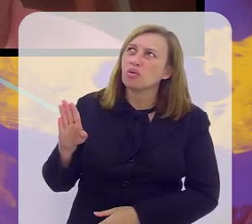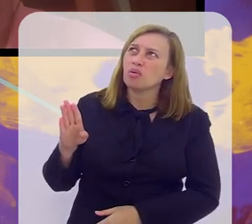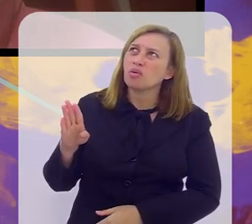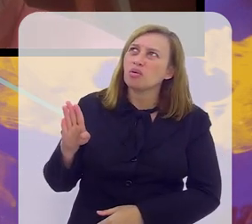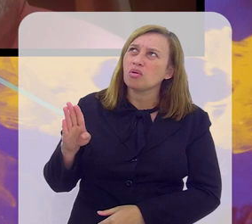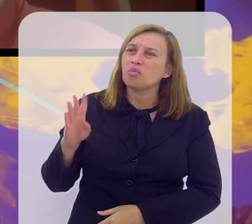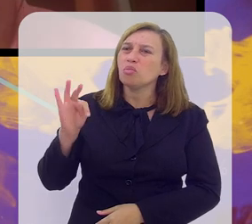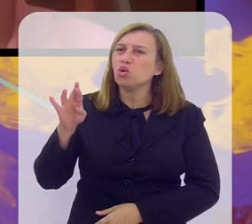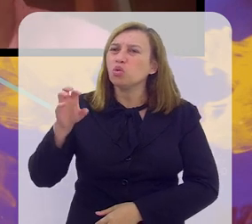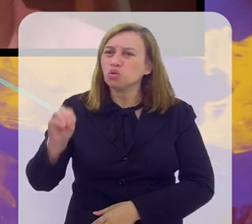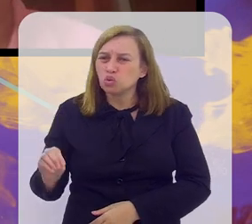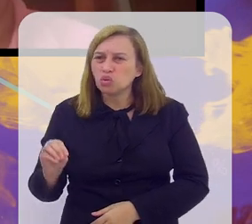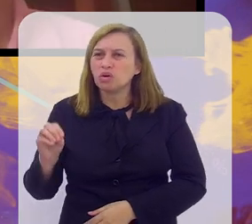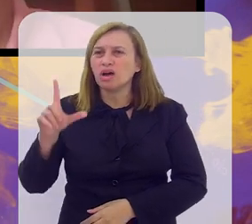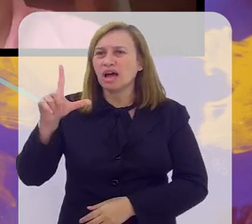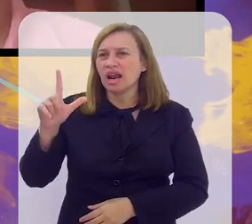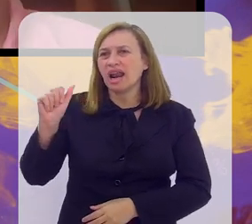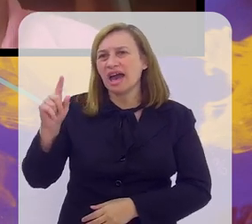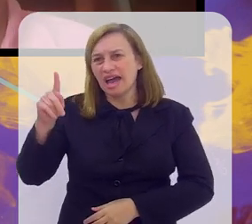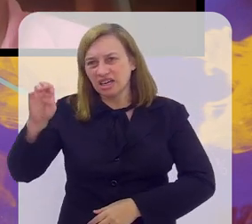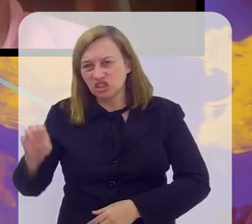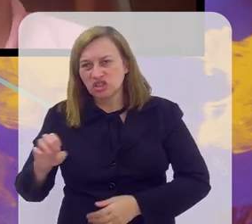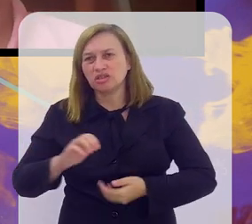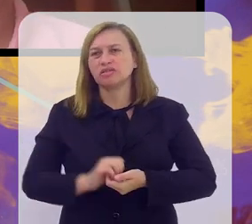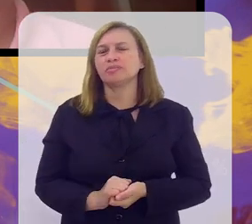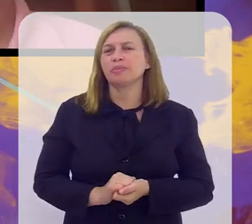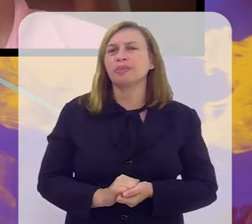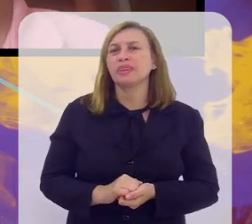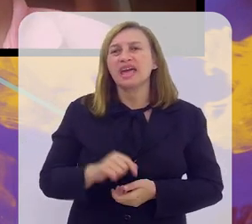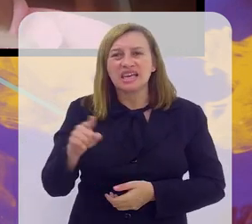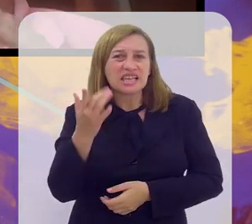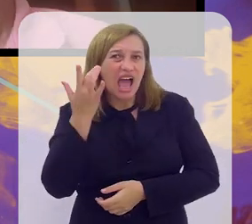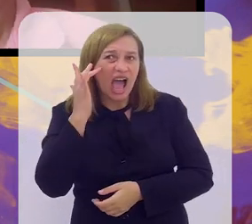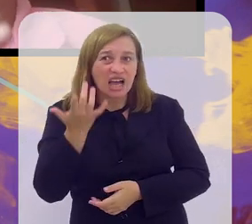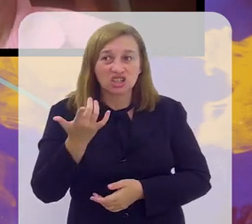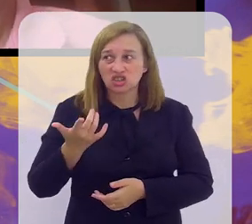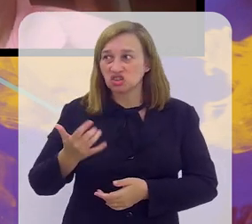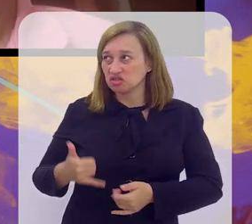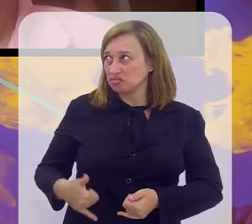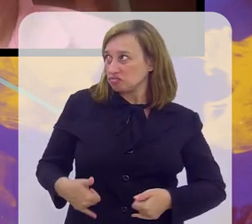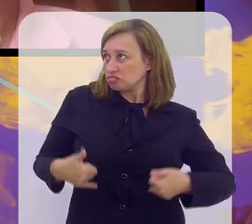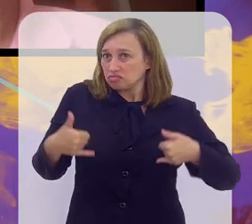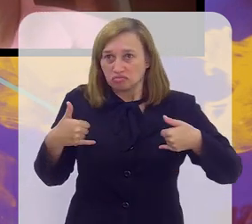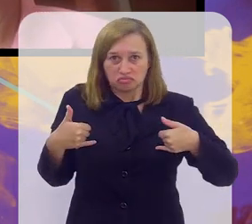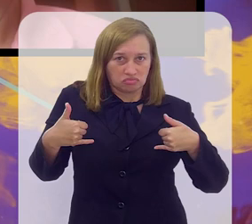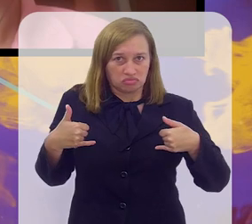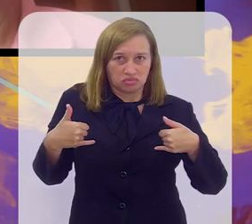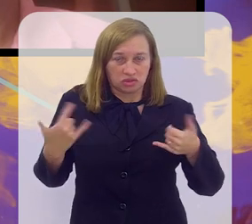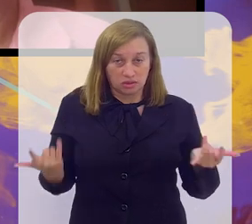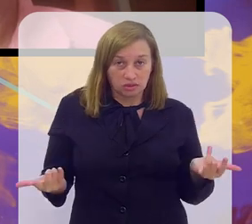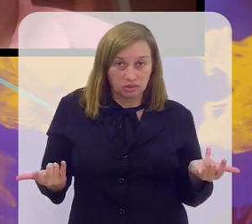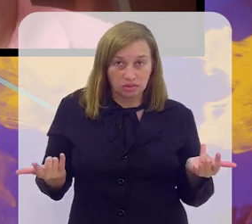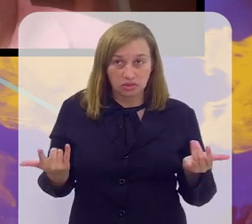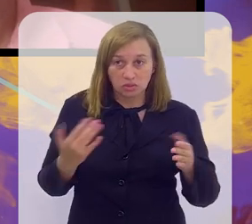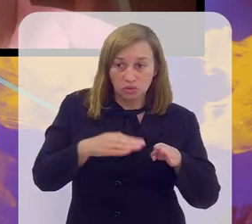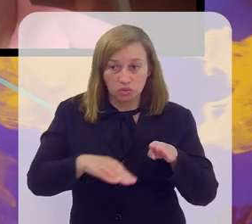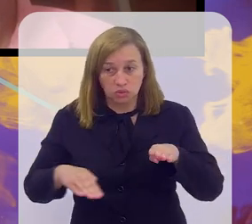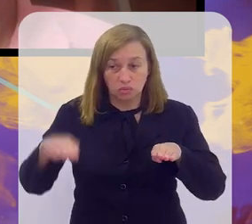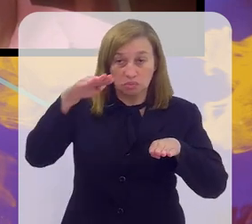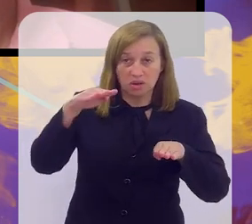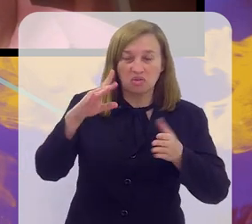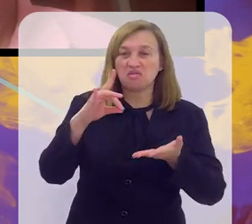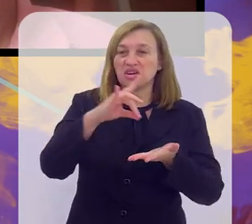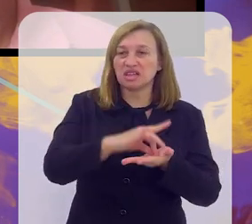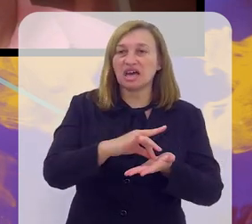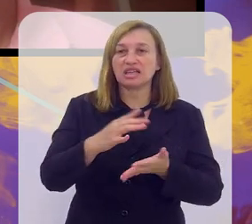dele eram carregadíssimas, né? Exatamente. Eles se acham o dono da verdade, se acham superiores. Mas